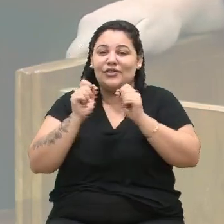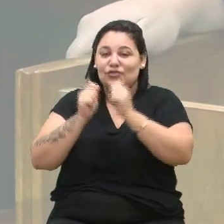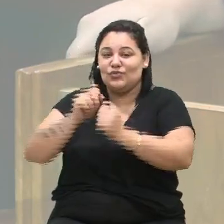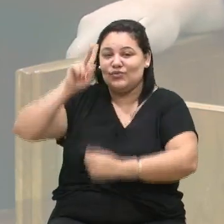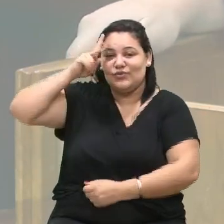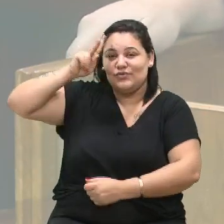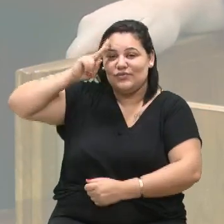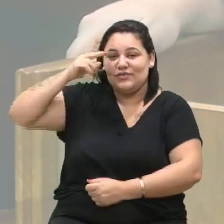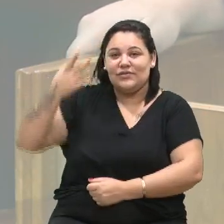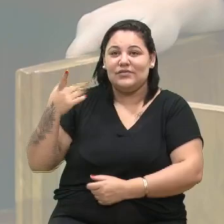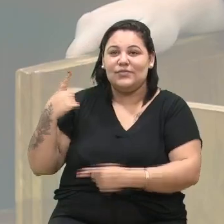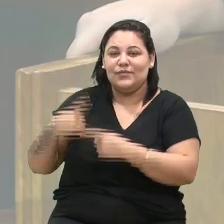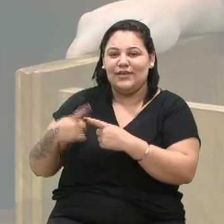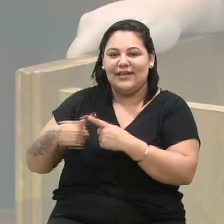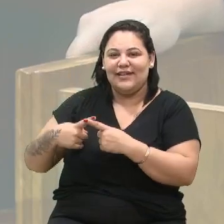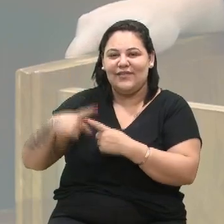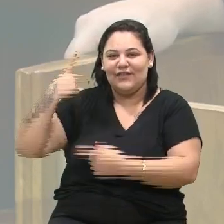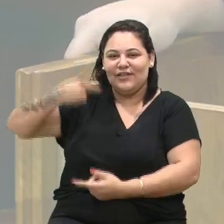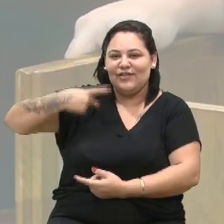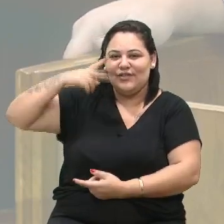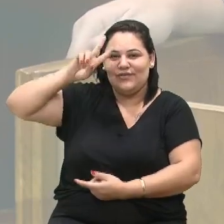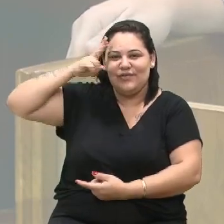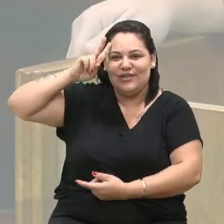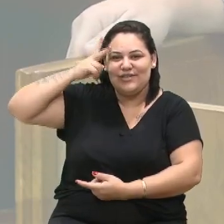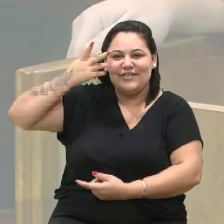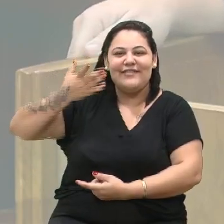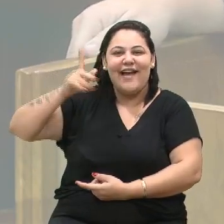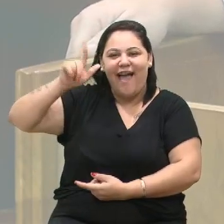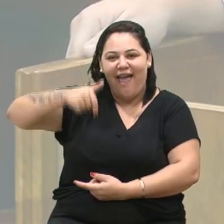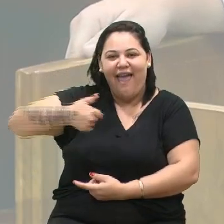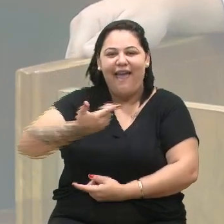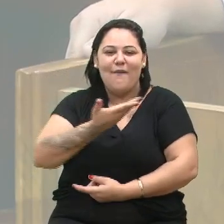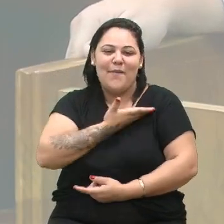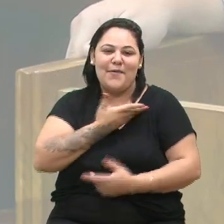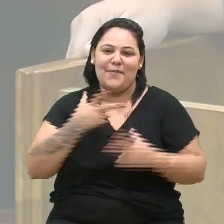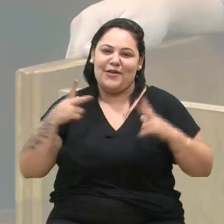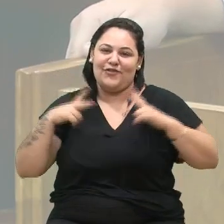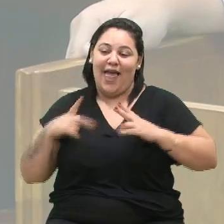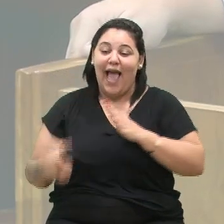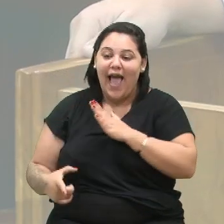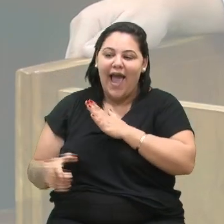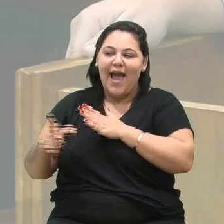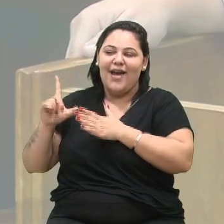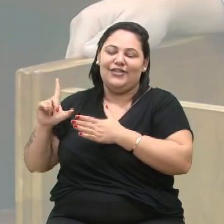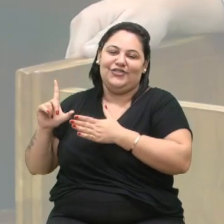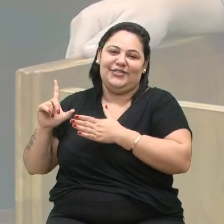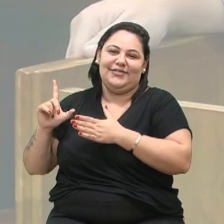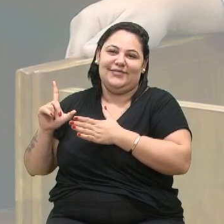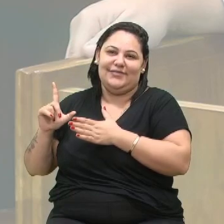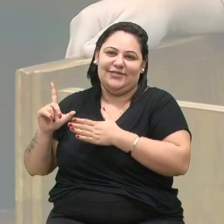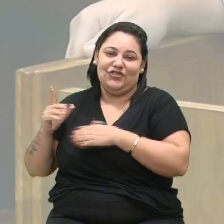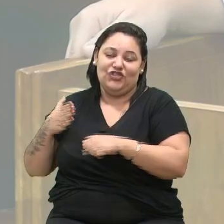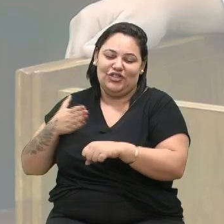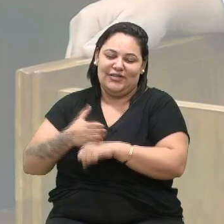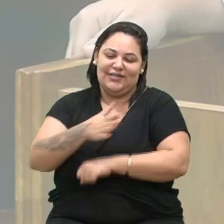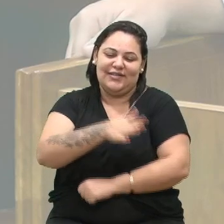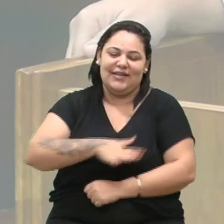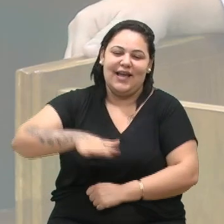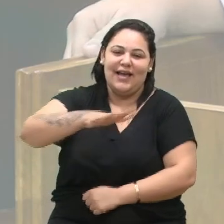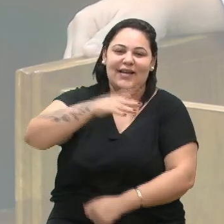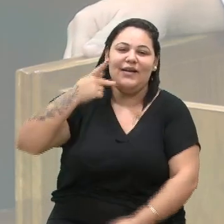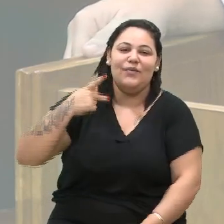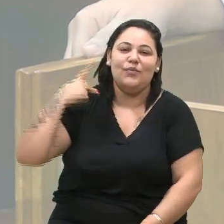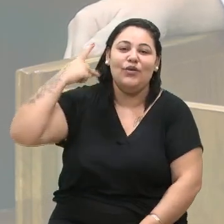ex, porque o vereador Velocino é um amigo pessoal antes mesmo da questão política que